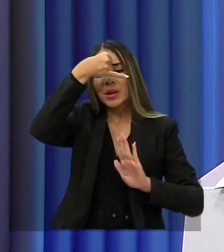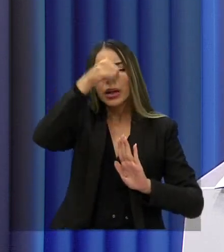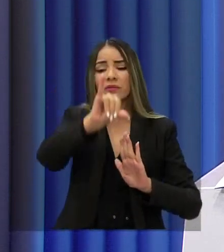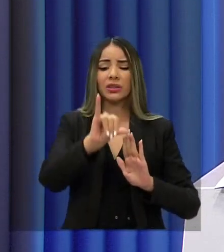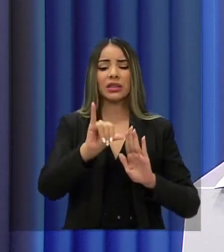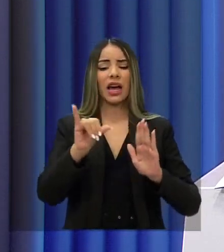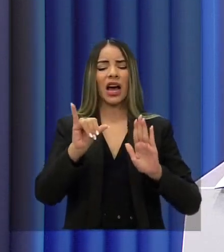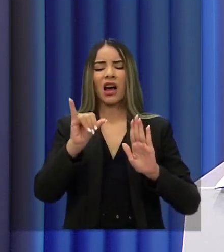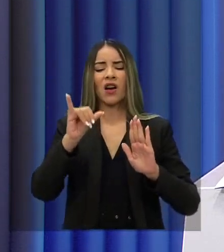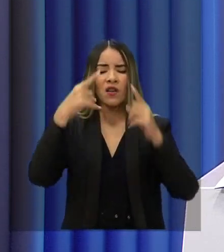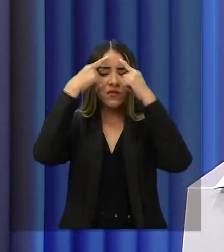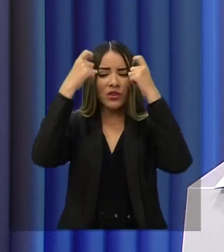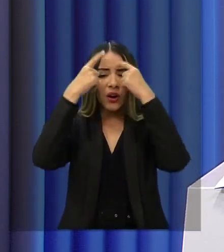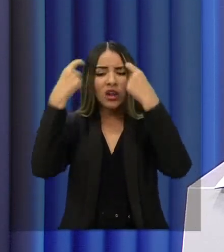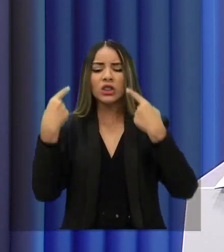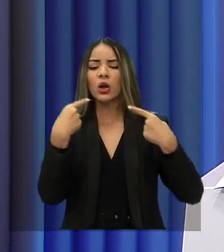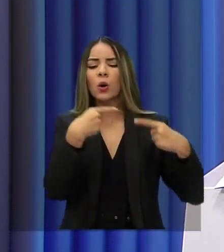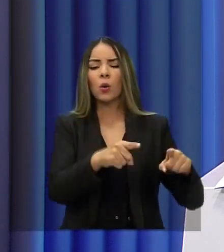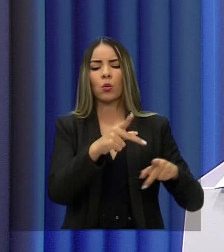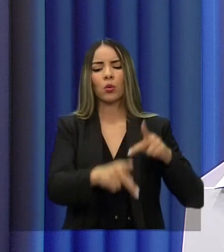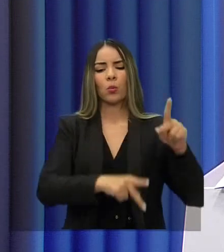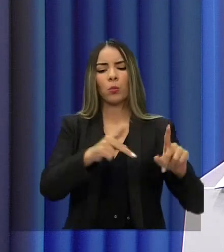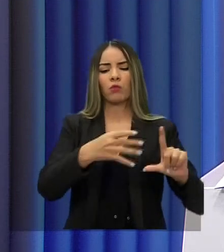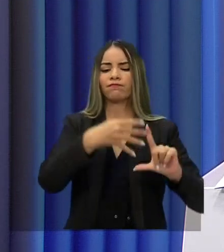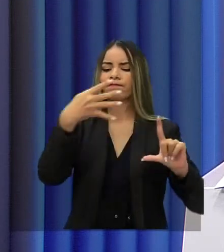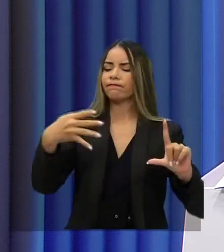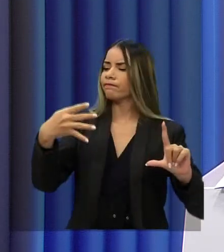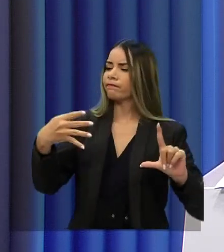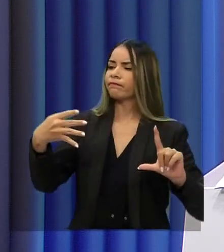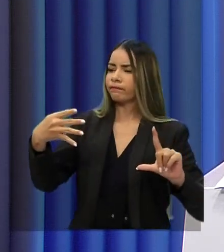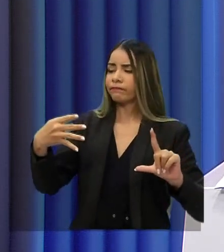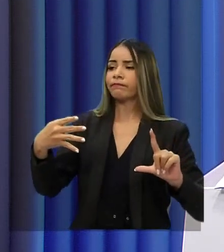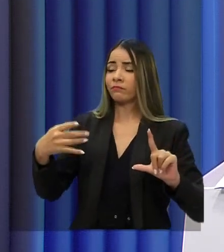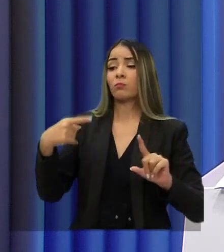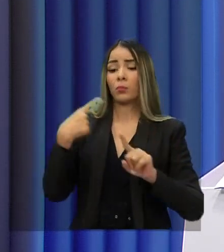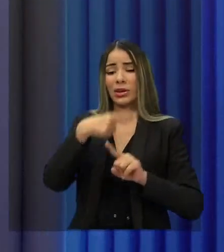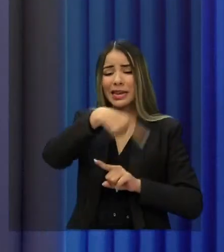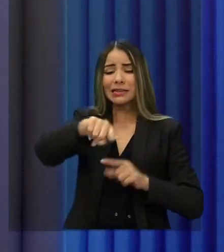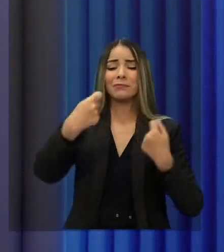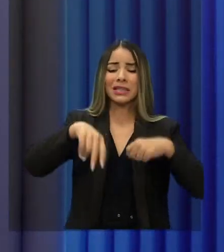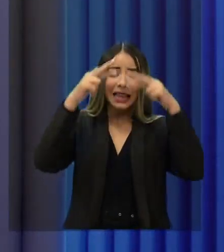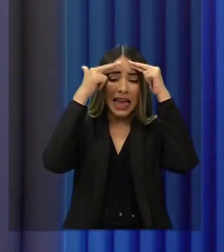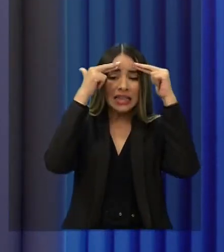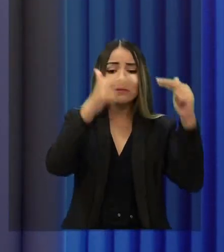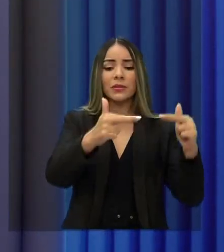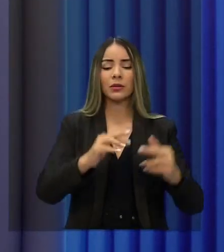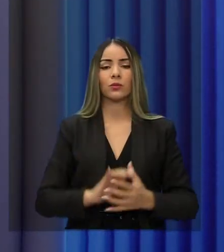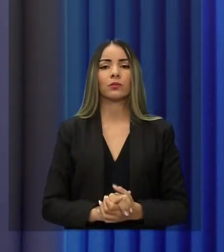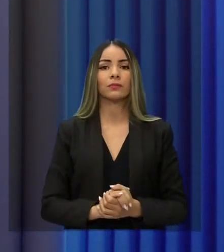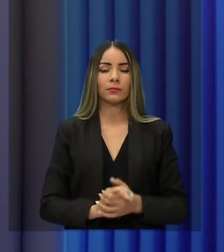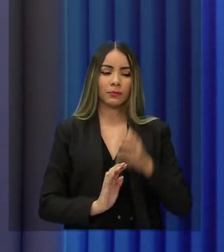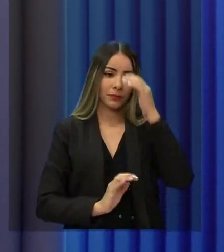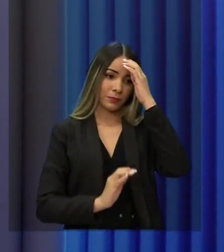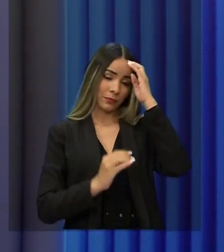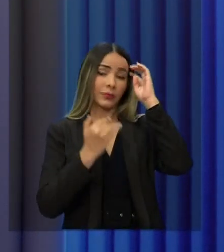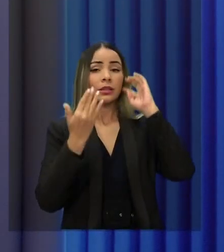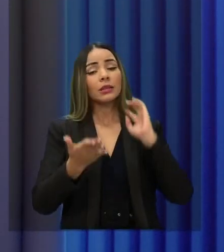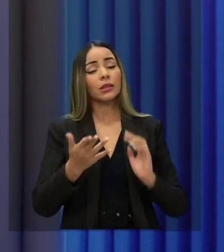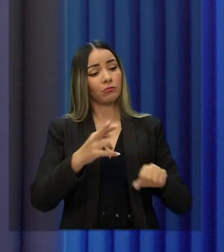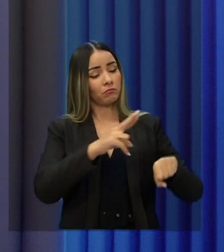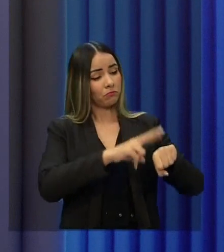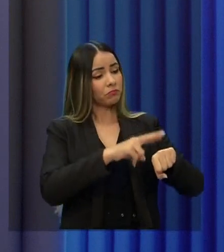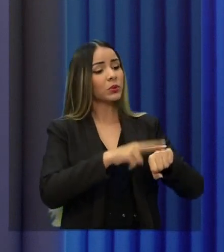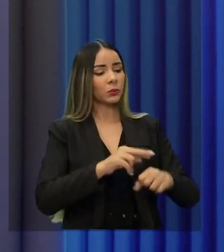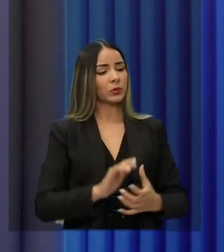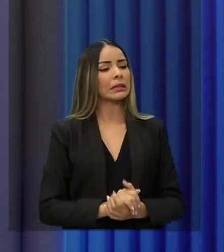algo tão inaceitável no meio de uma sociedade que deva ser plural e respeitosa. Olha, candidato Roberto Claudio, o senhor